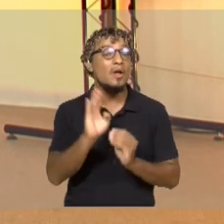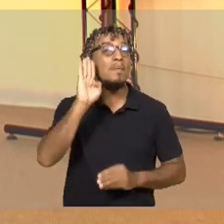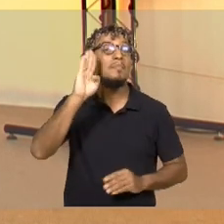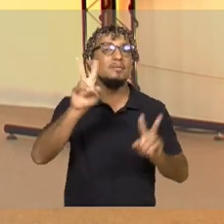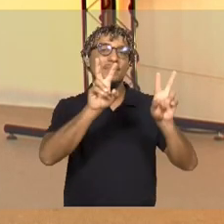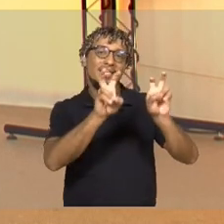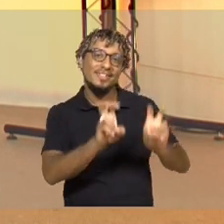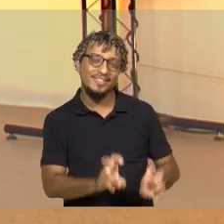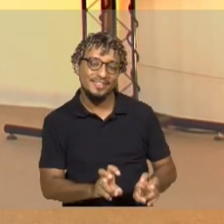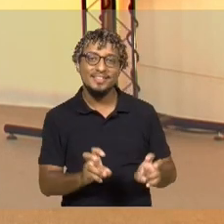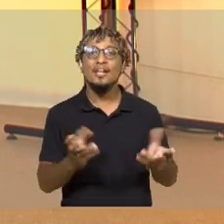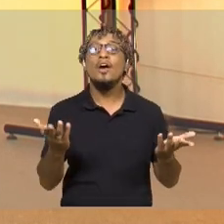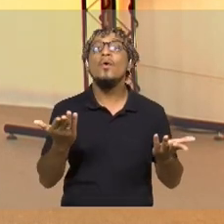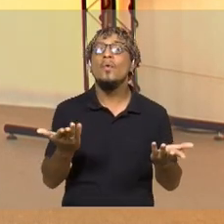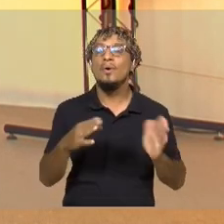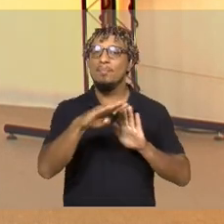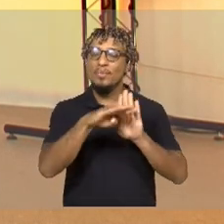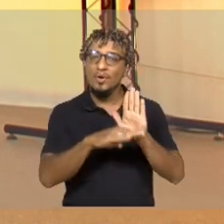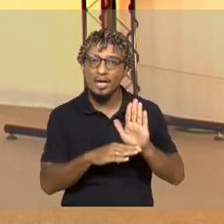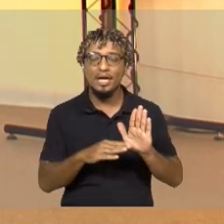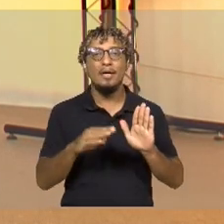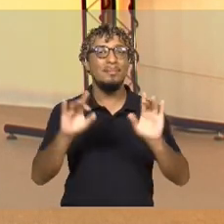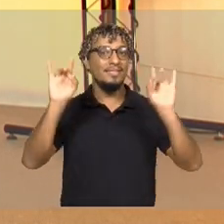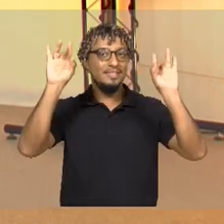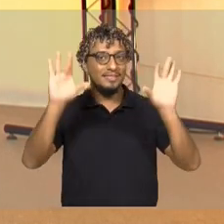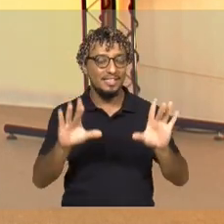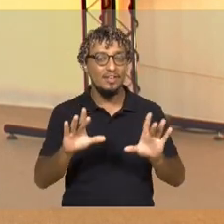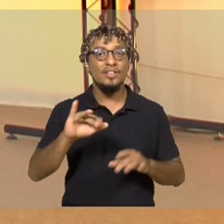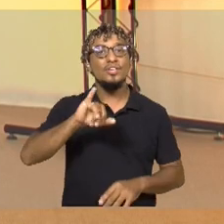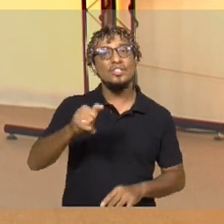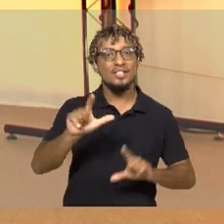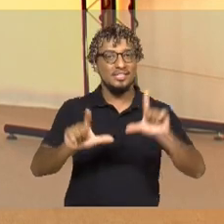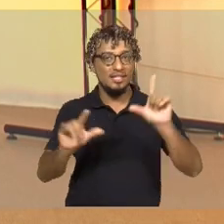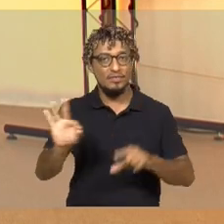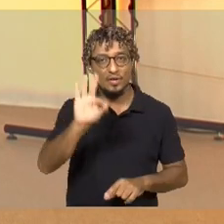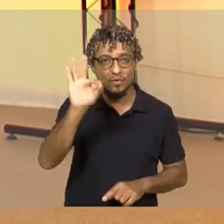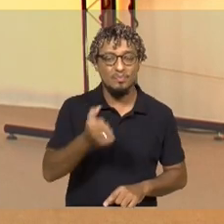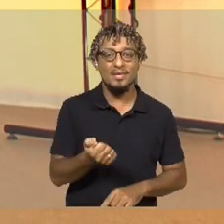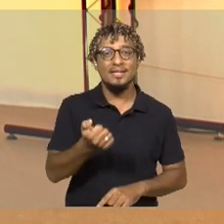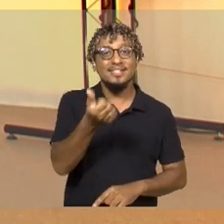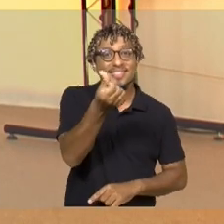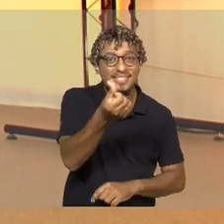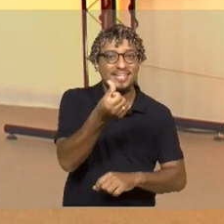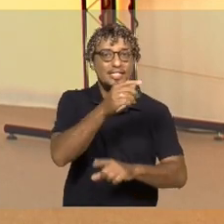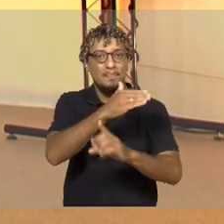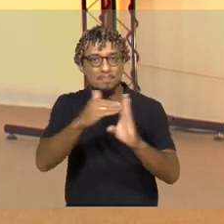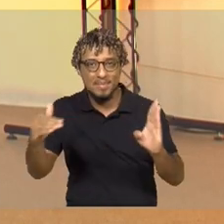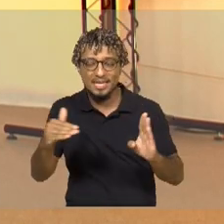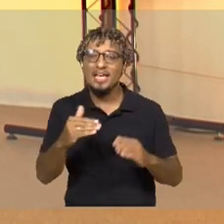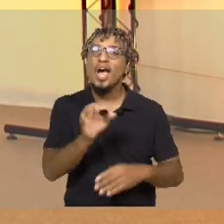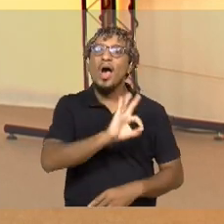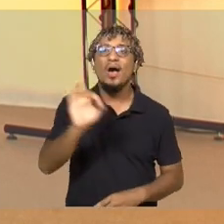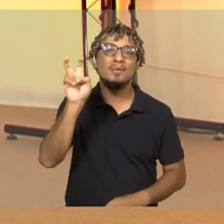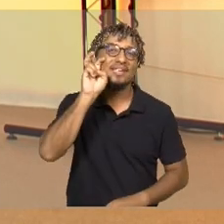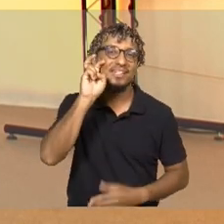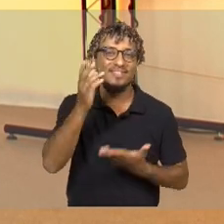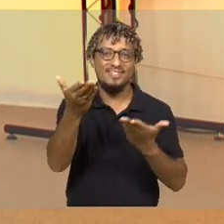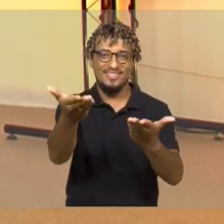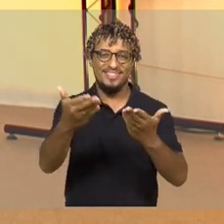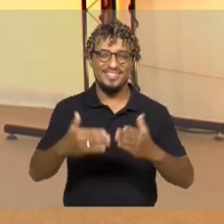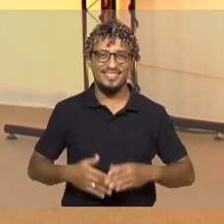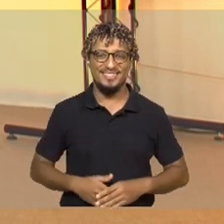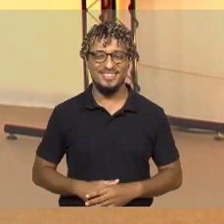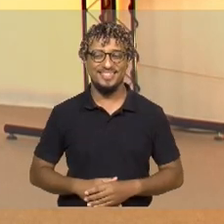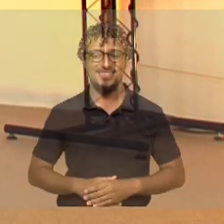principais notícias do dia no programa Destaques JTV Ufima às 18h30. Uma ótima quinta-feira para você. e